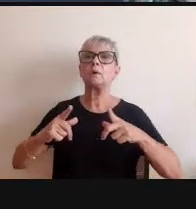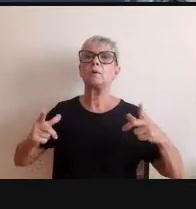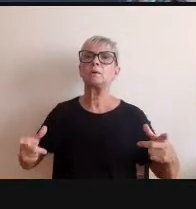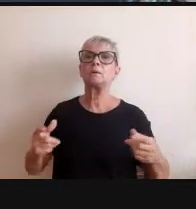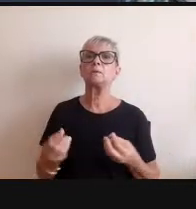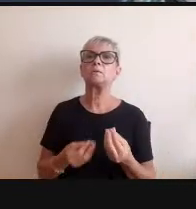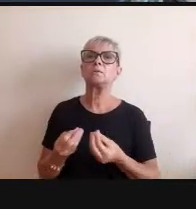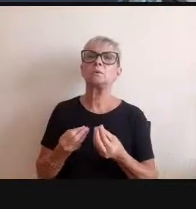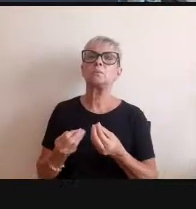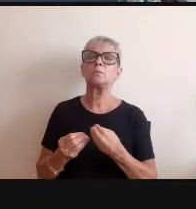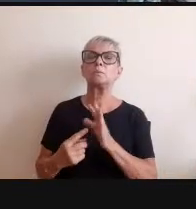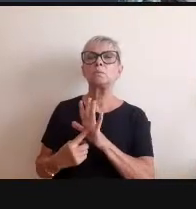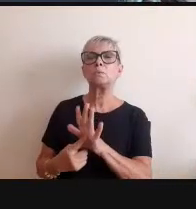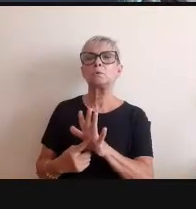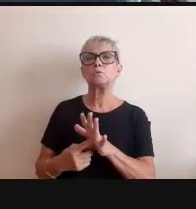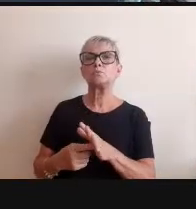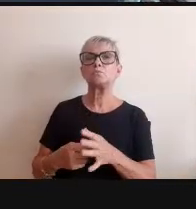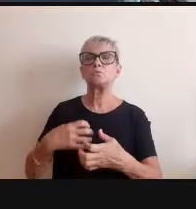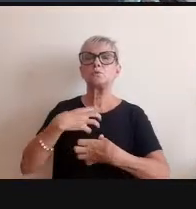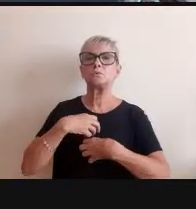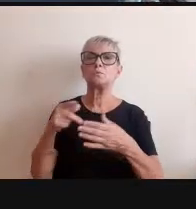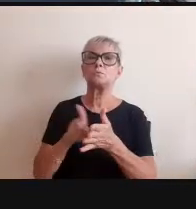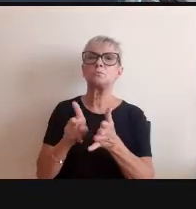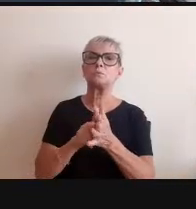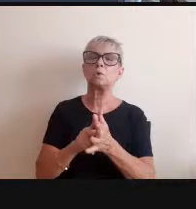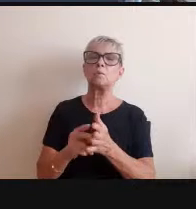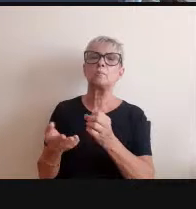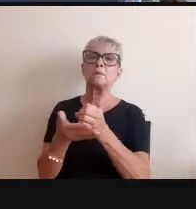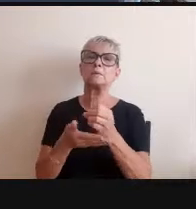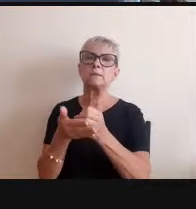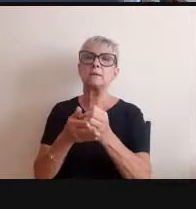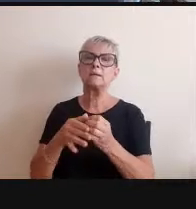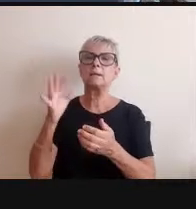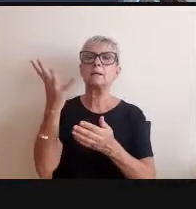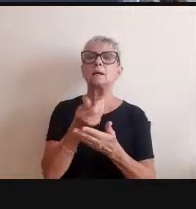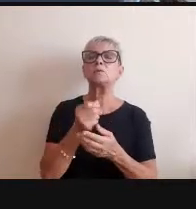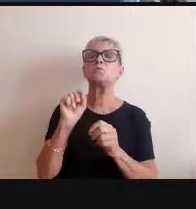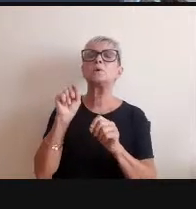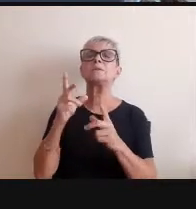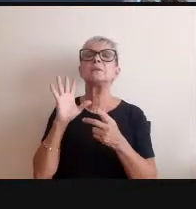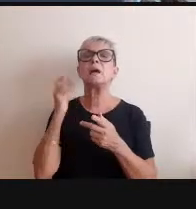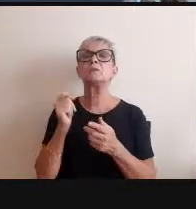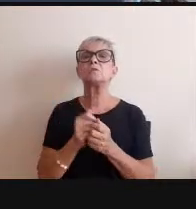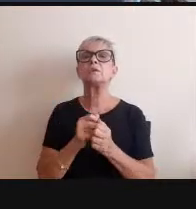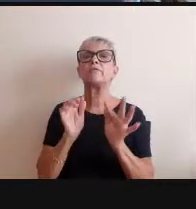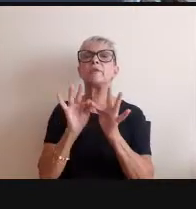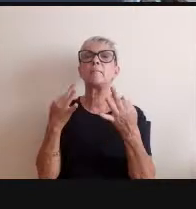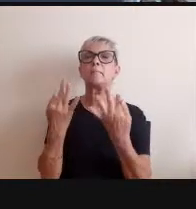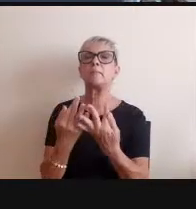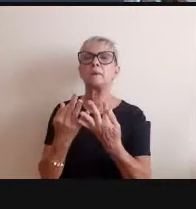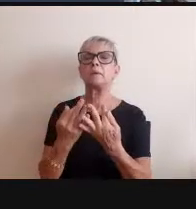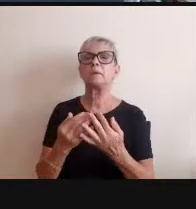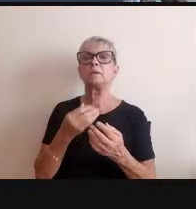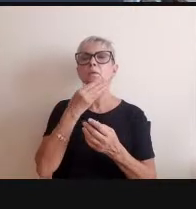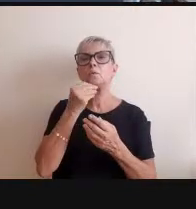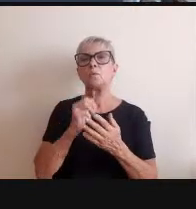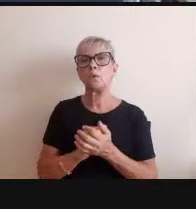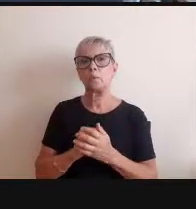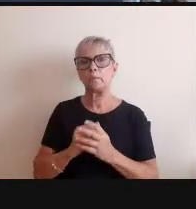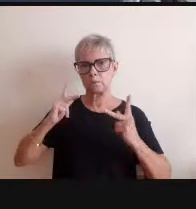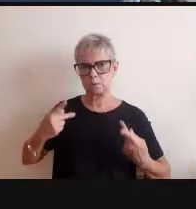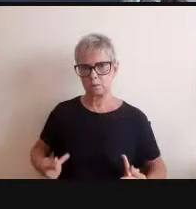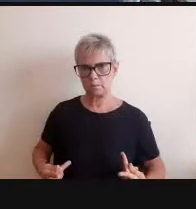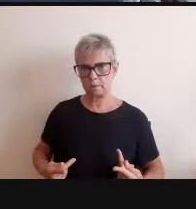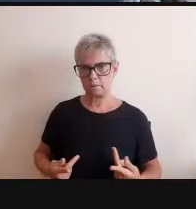expressão e forma de arte o que você acha de a família do homem né então alguém está